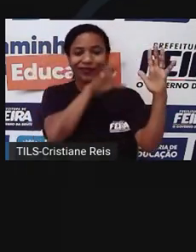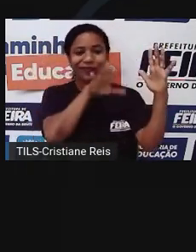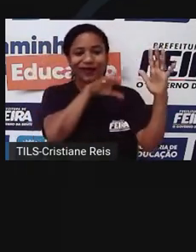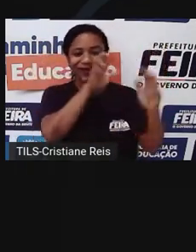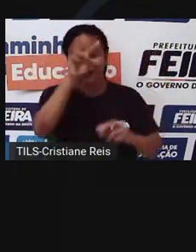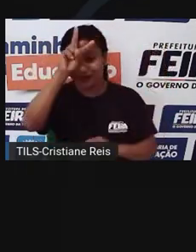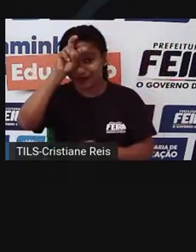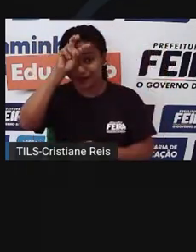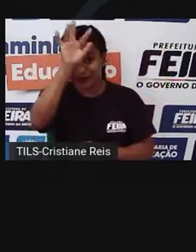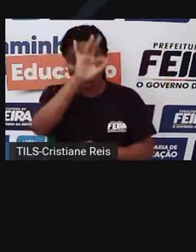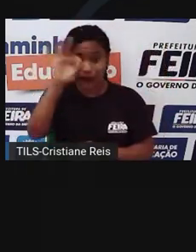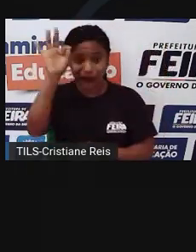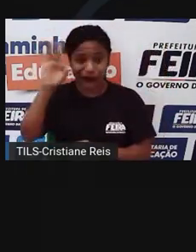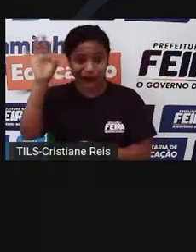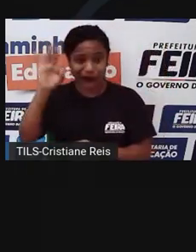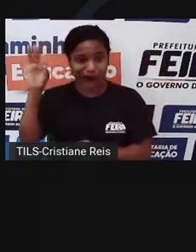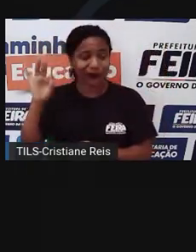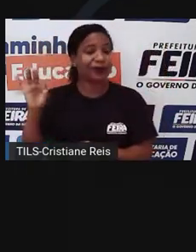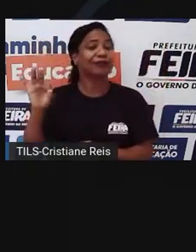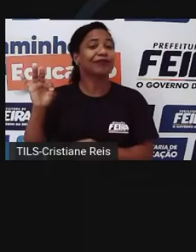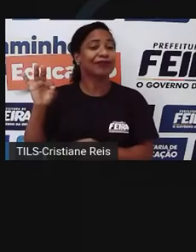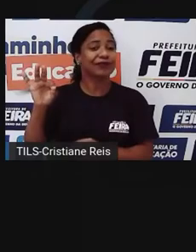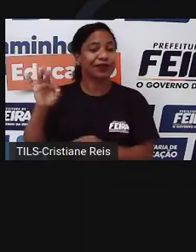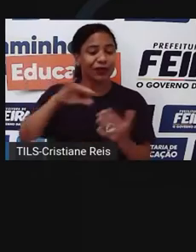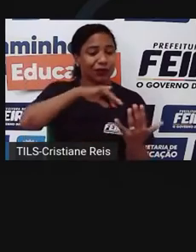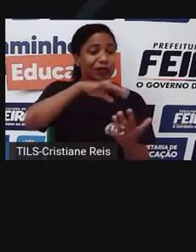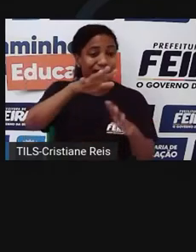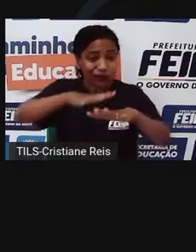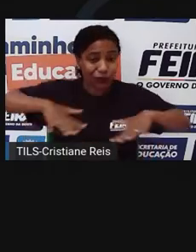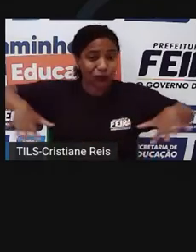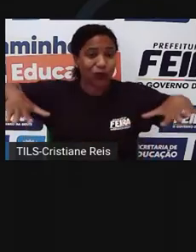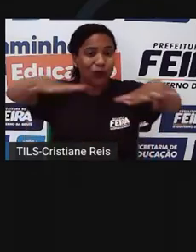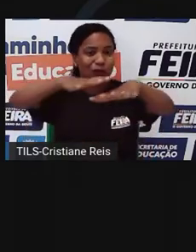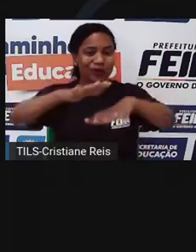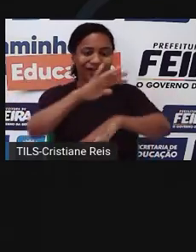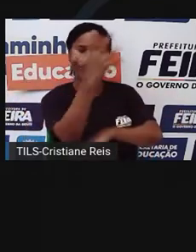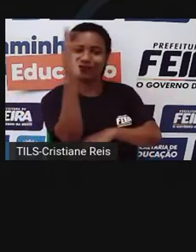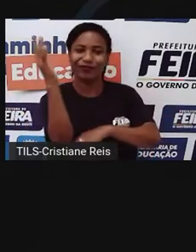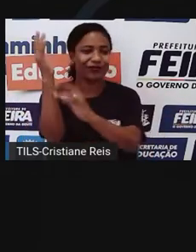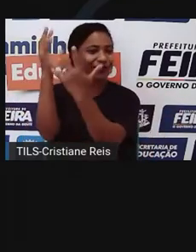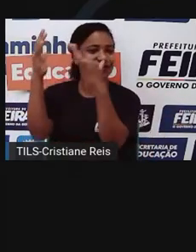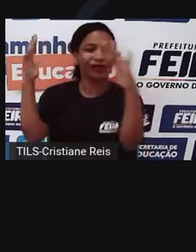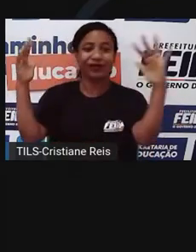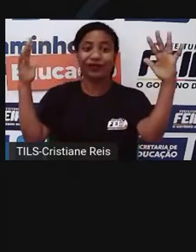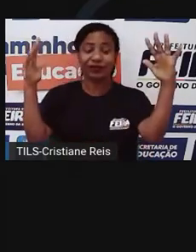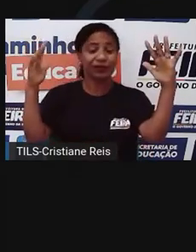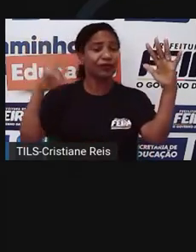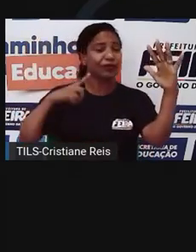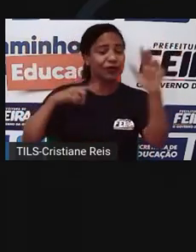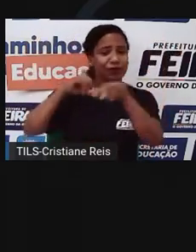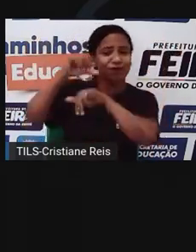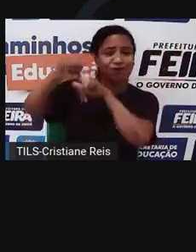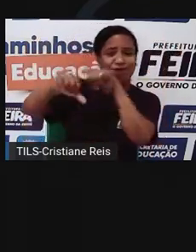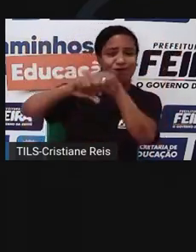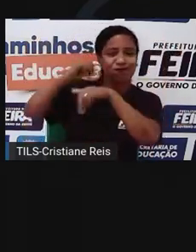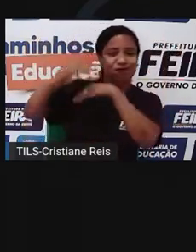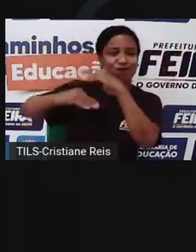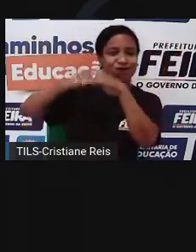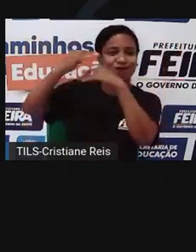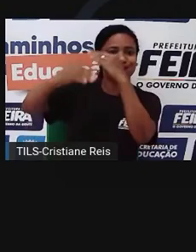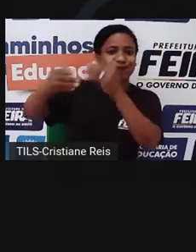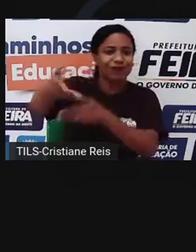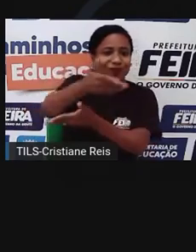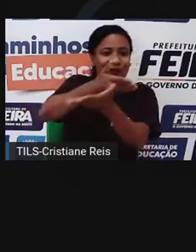Agora nós estamos falando de uma evolução da vida toda como um todo, a floresta, com a atmosfera. Além dela produzir umidade para si mesmo,